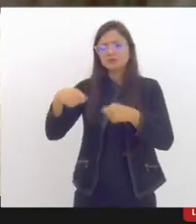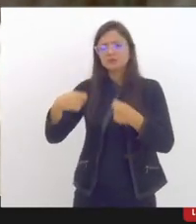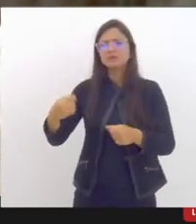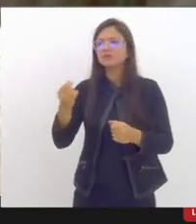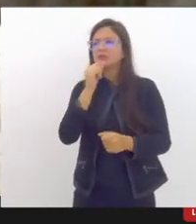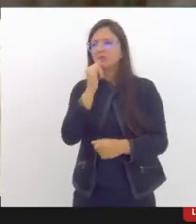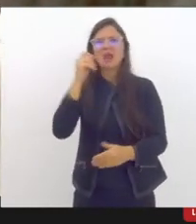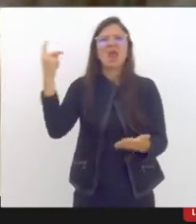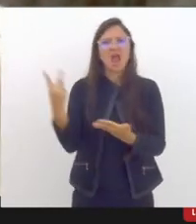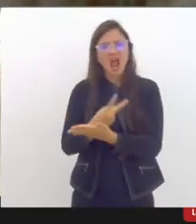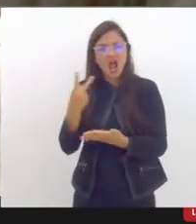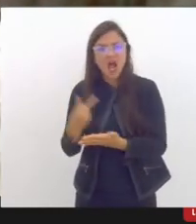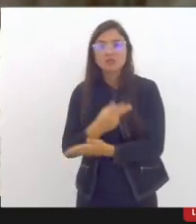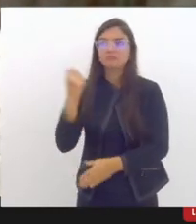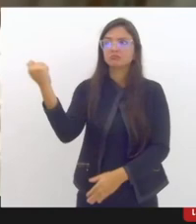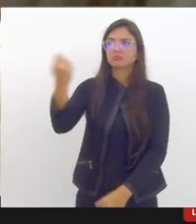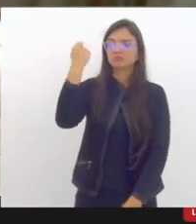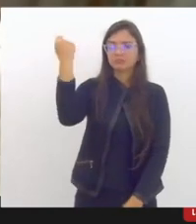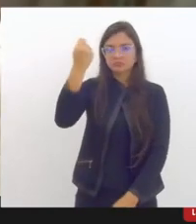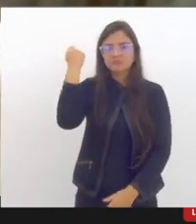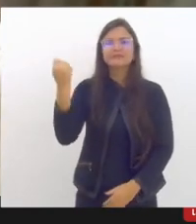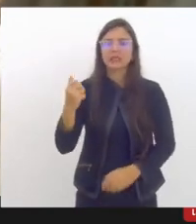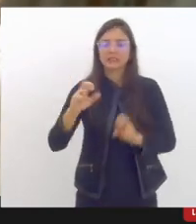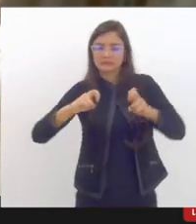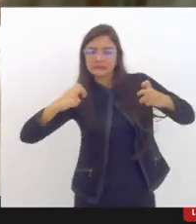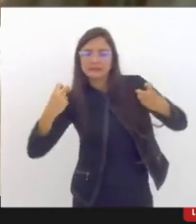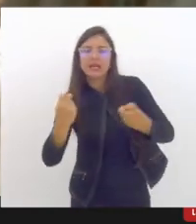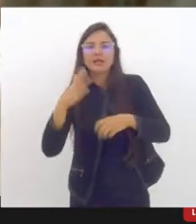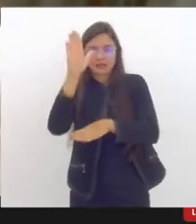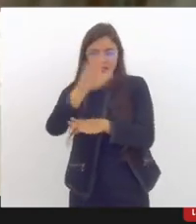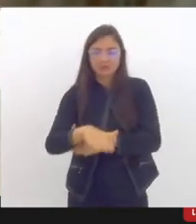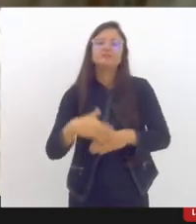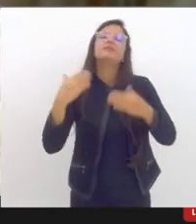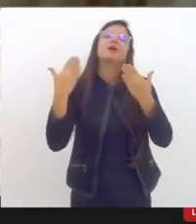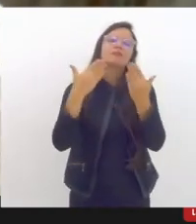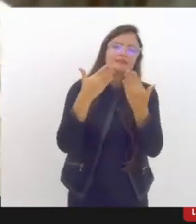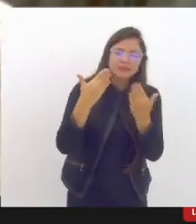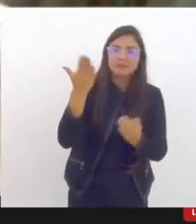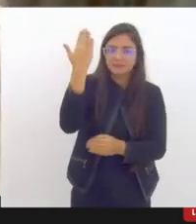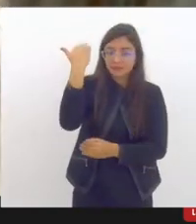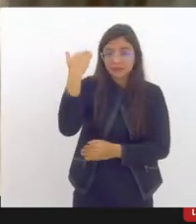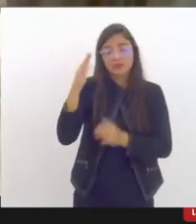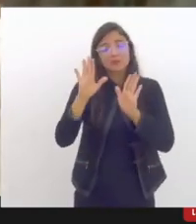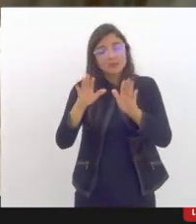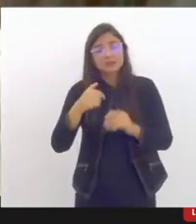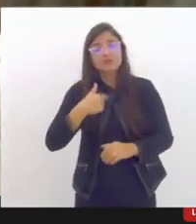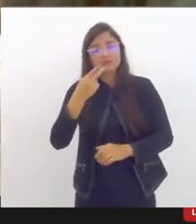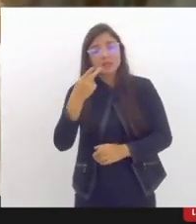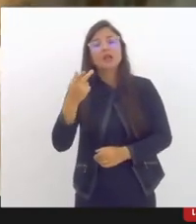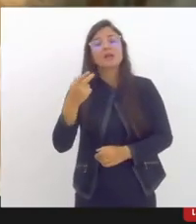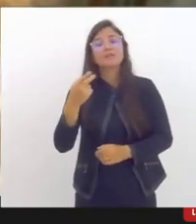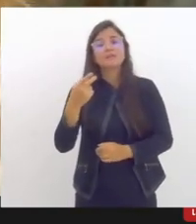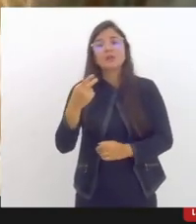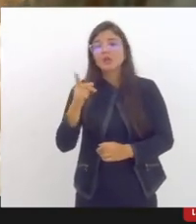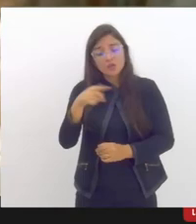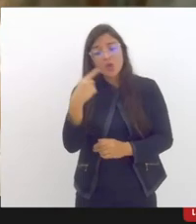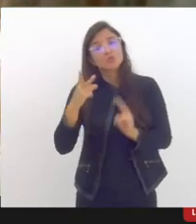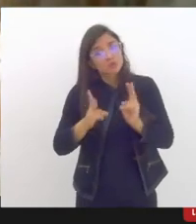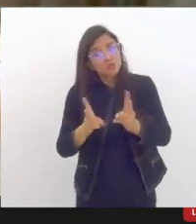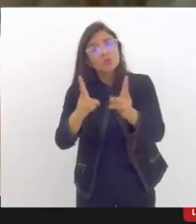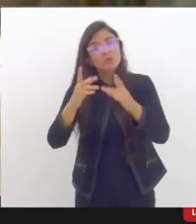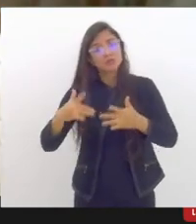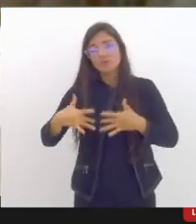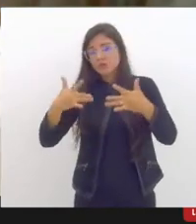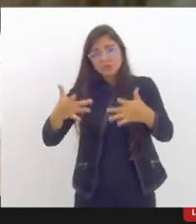tardes assim e tirávamos essas dúvidas eu quero dizer que a defensoria continua à disposição para fazer esse